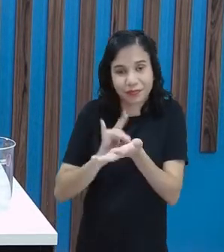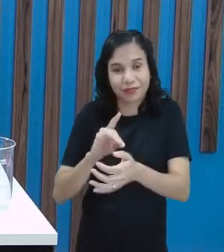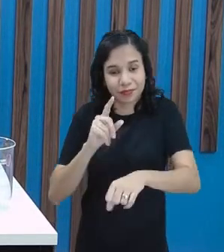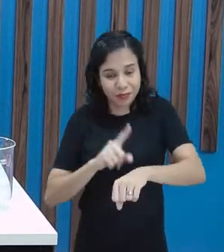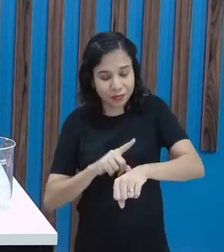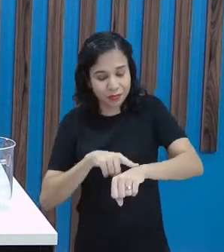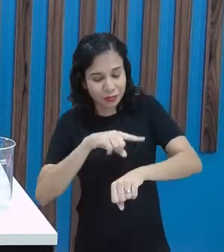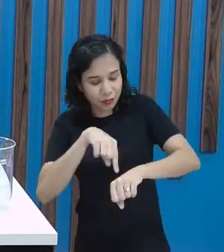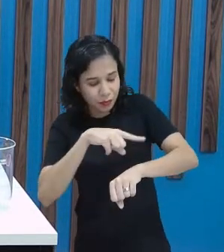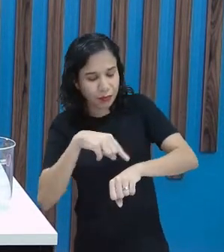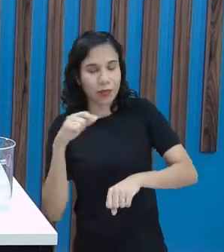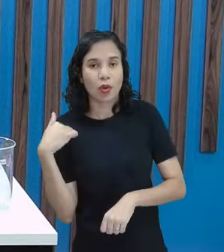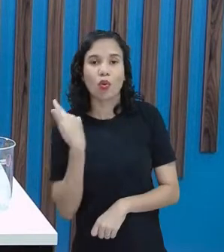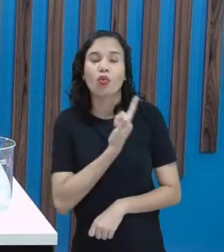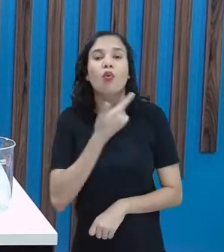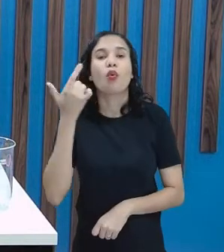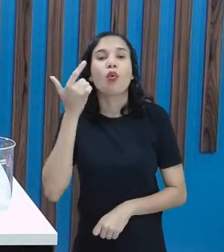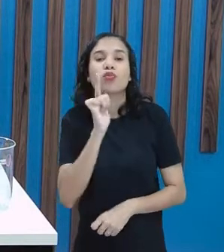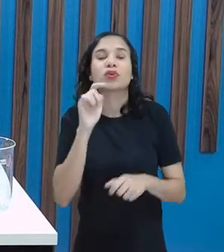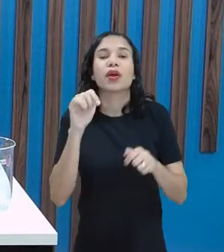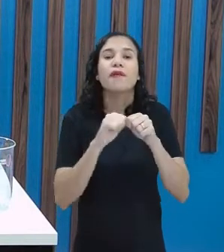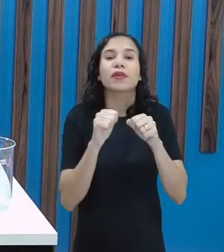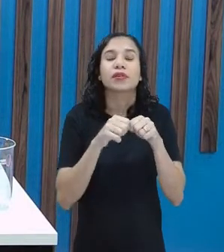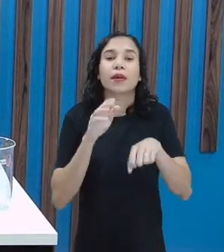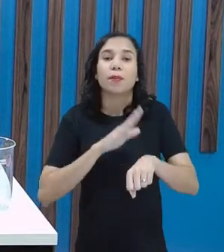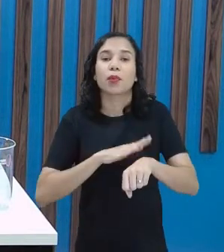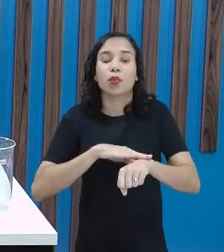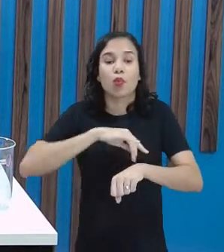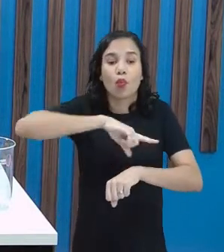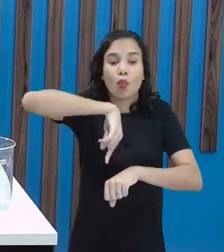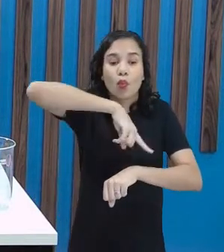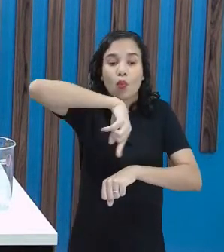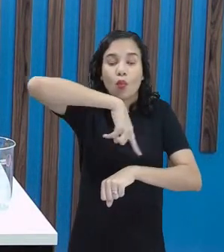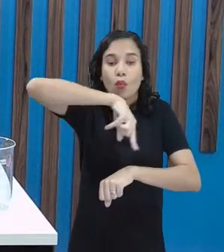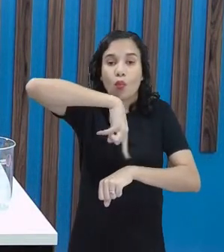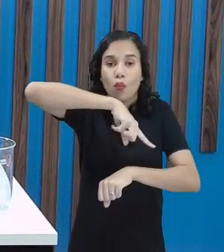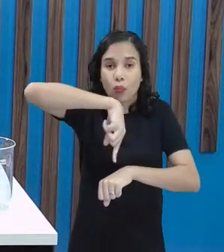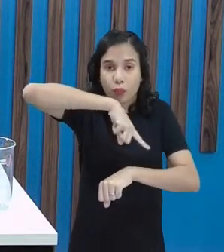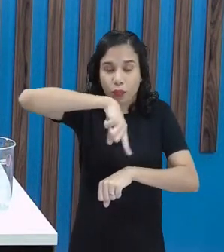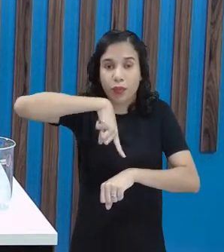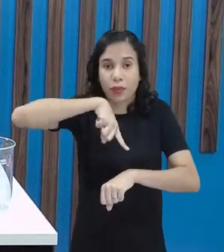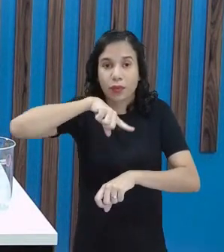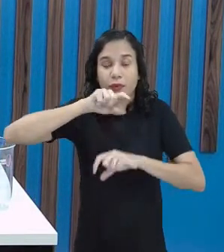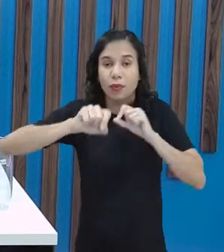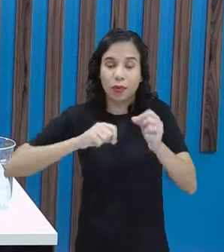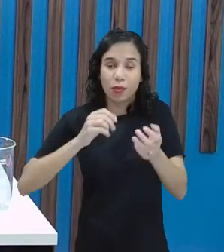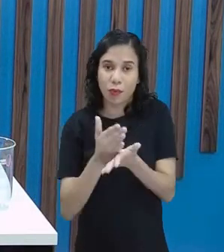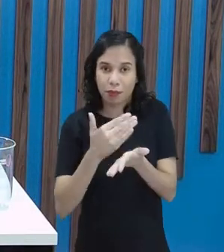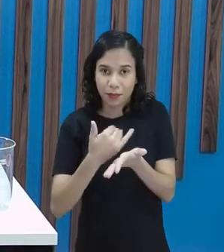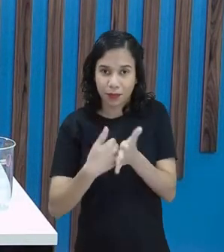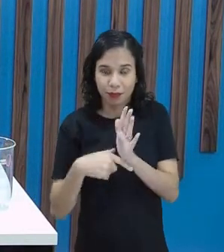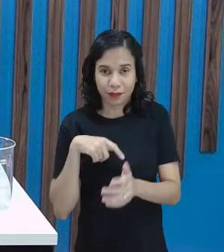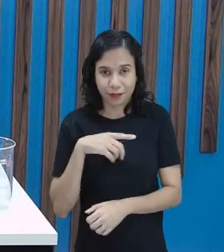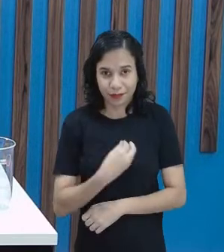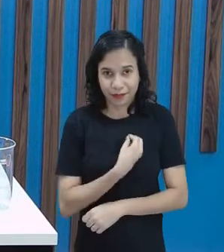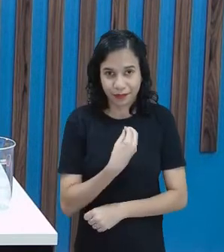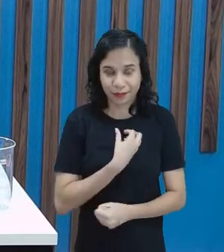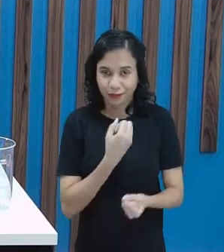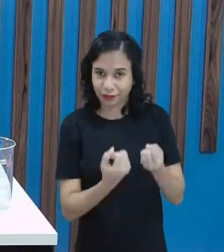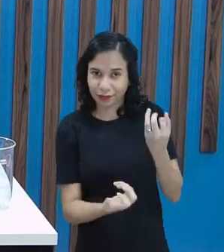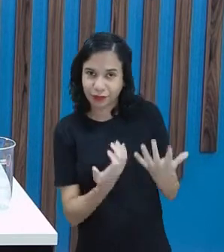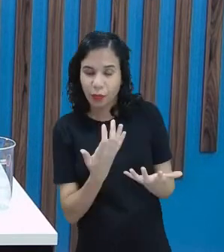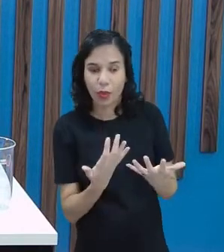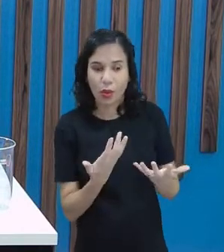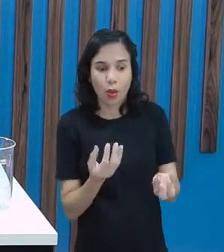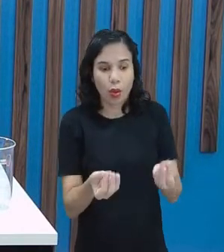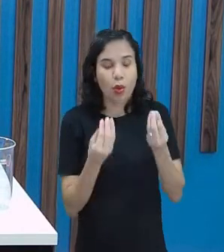no relógio que a gente consegue fazer a marcação da passagem do tempo que o bolo vai ficar no forno. Eu não